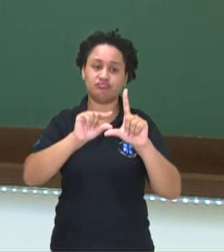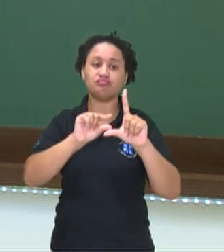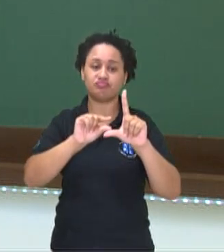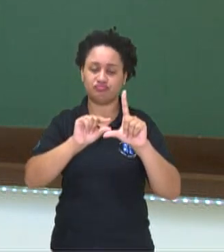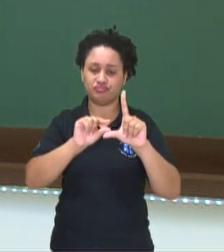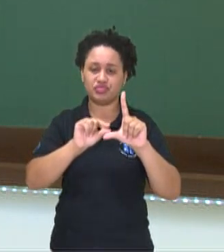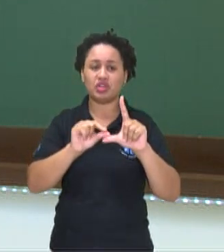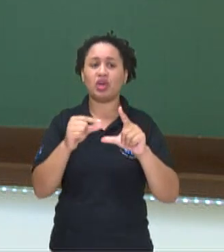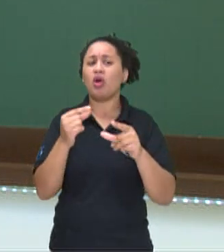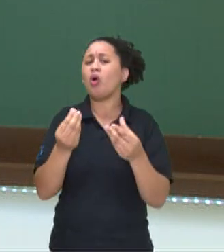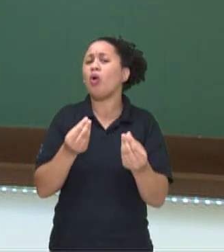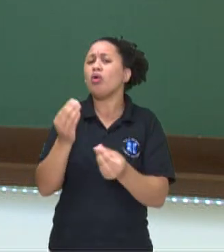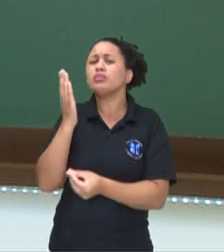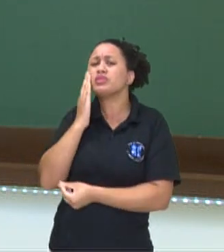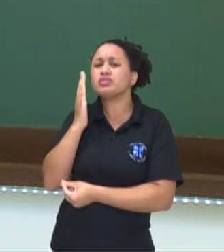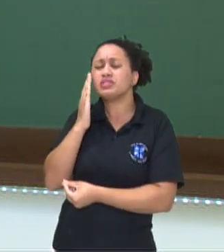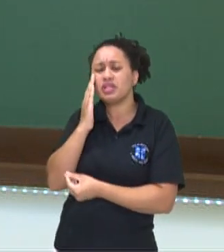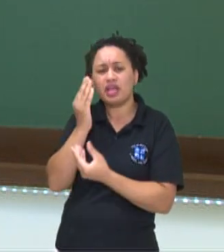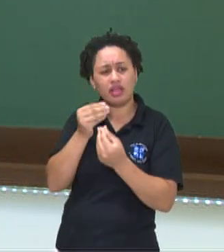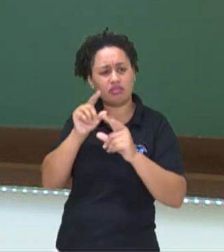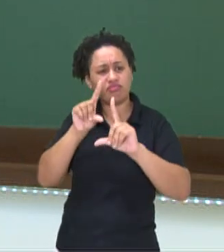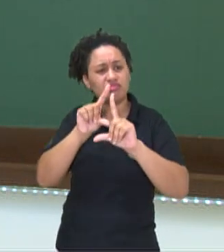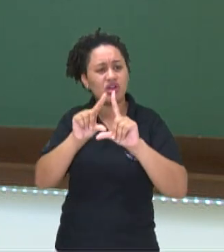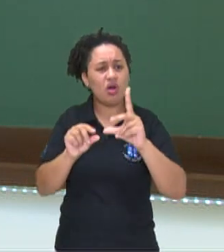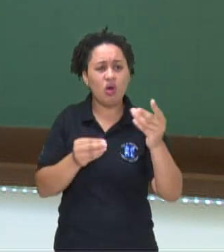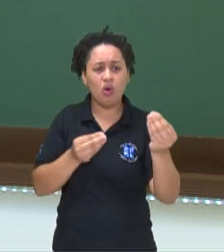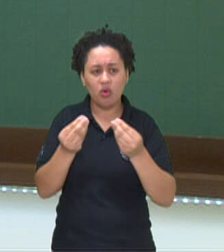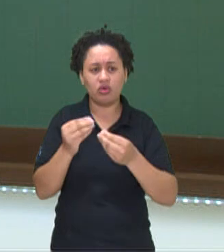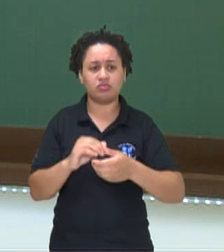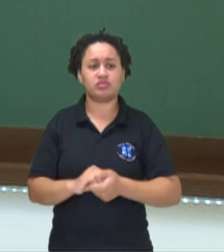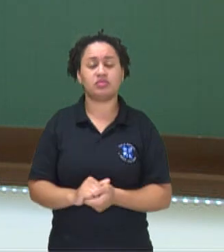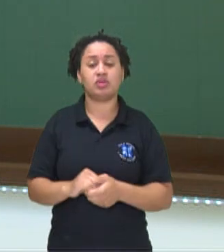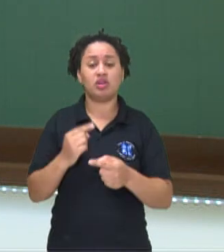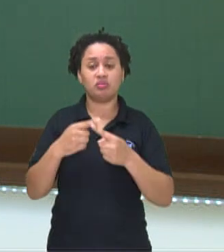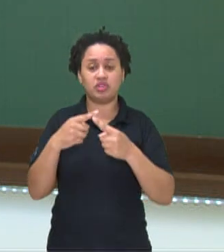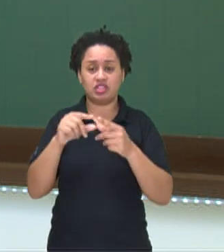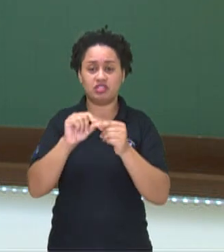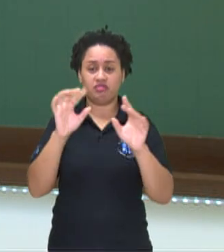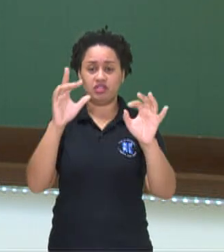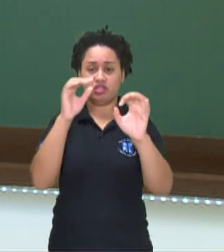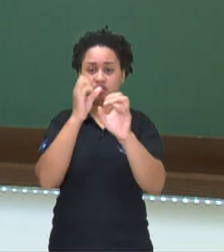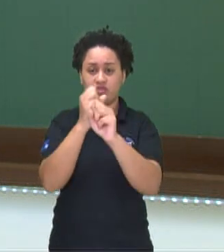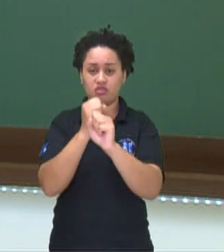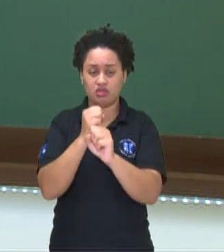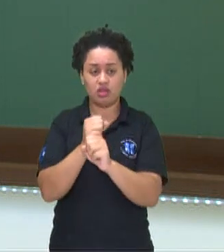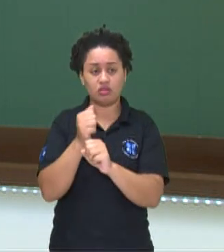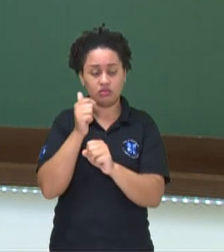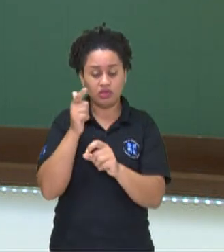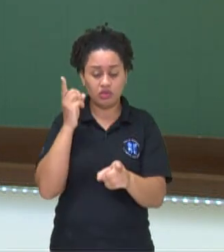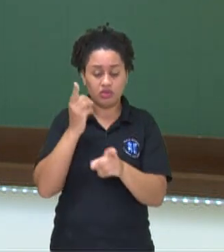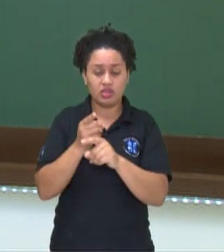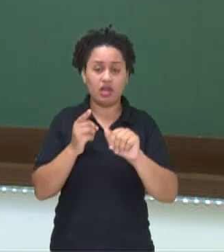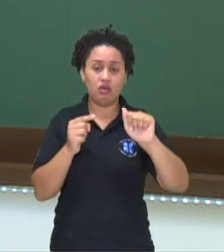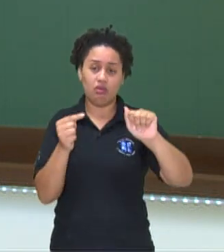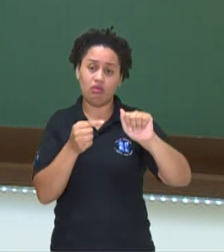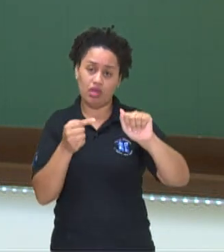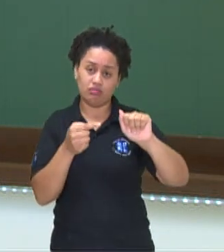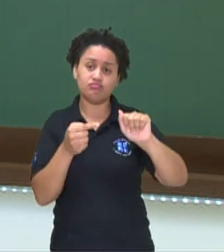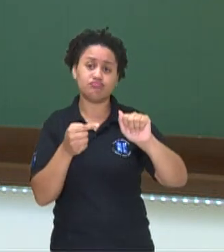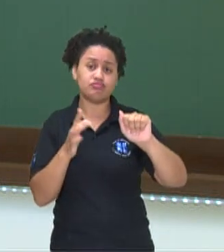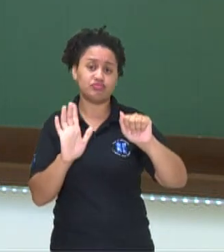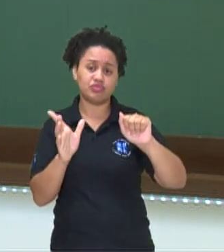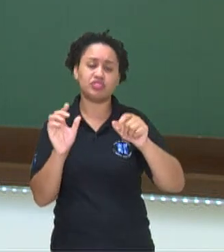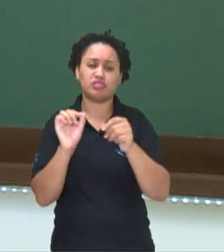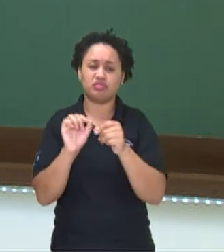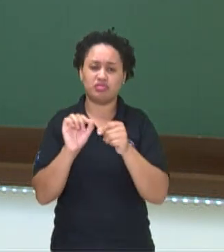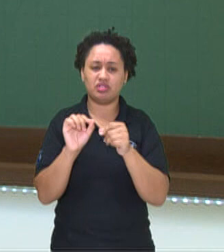verdade? Como, professora? Como que ela pode ser decrescente? Porque nós vamos calcular para encontrar o a dela, igual nós já fizemos aí,